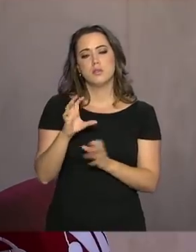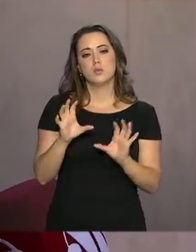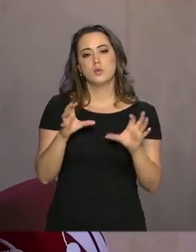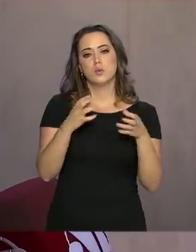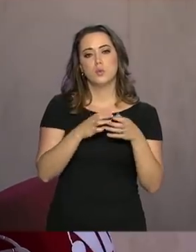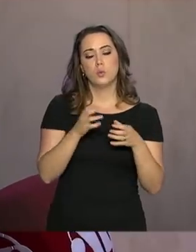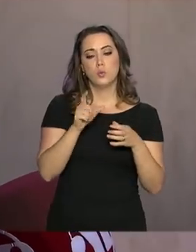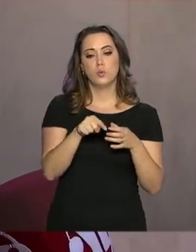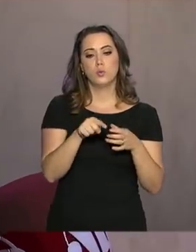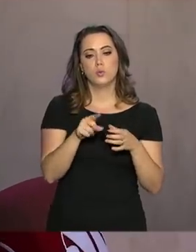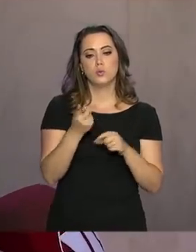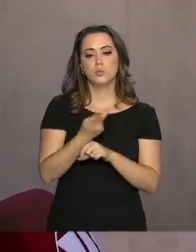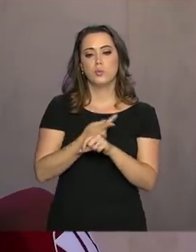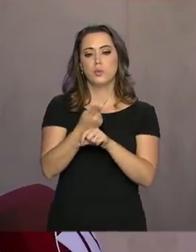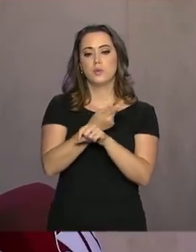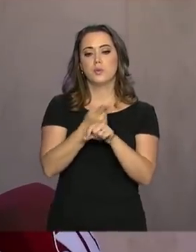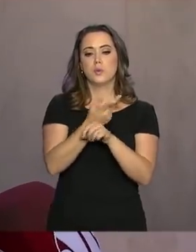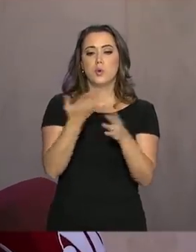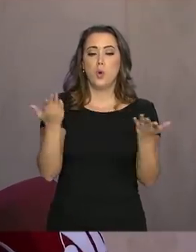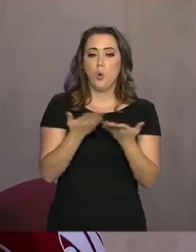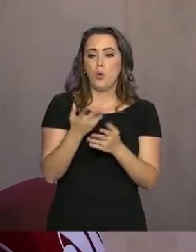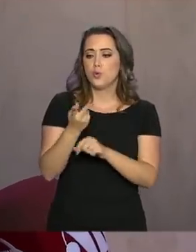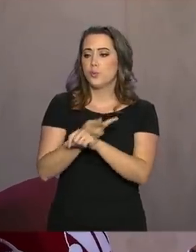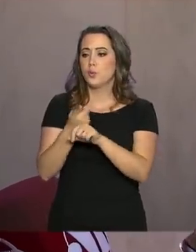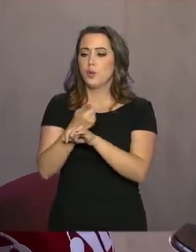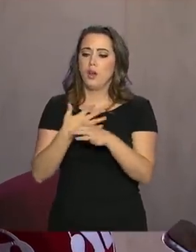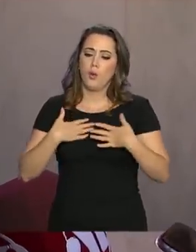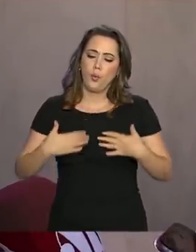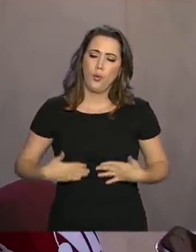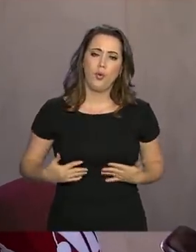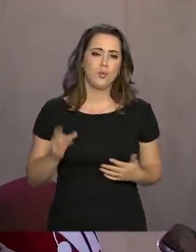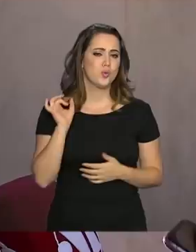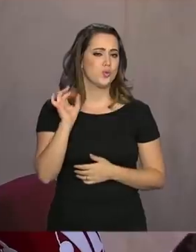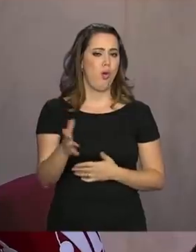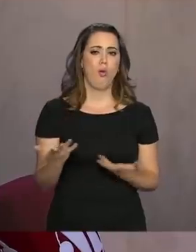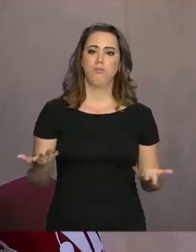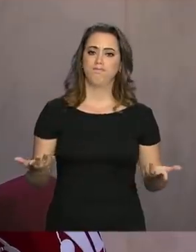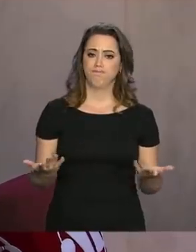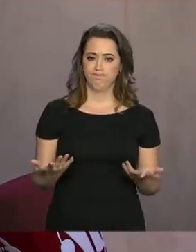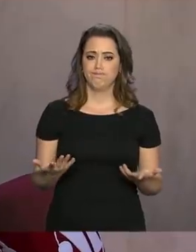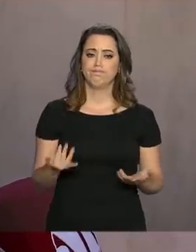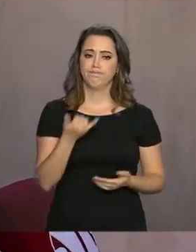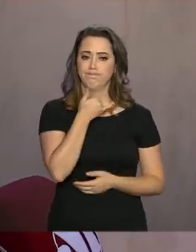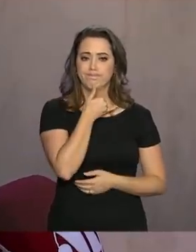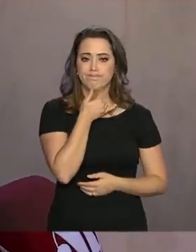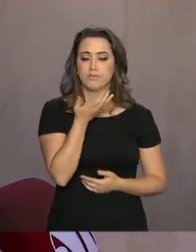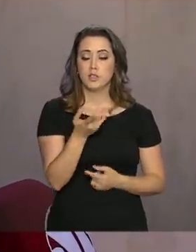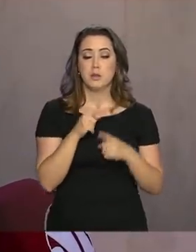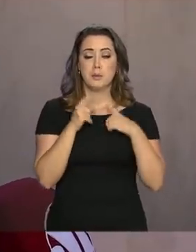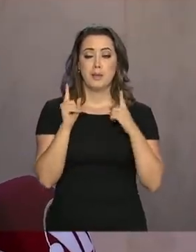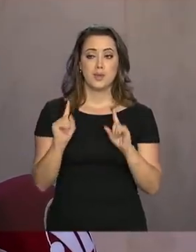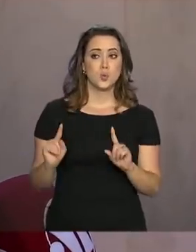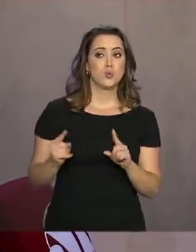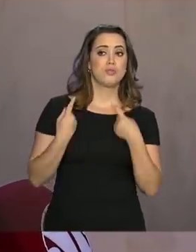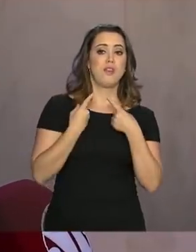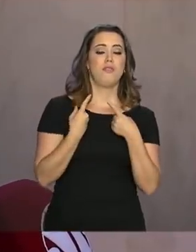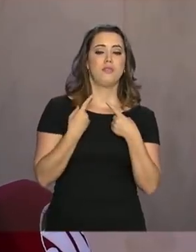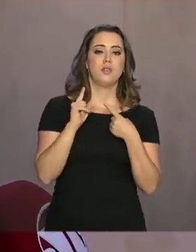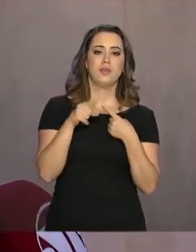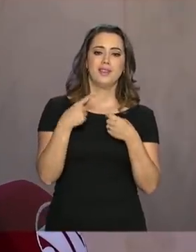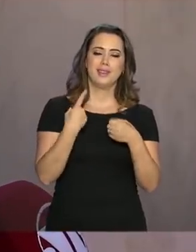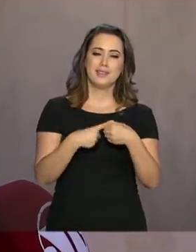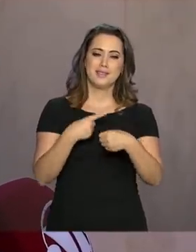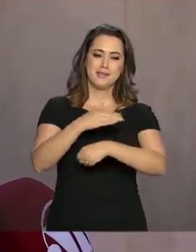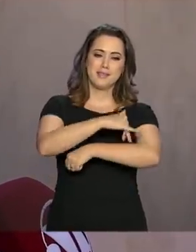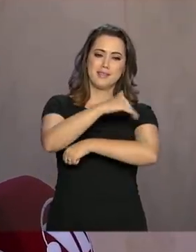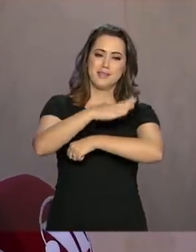busca hoje só de corpos, infelizmente, mas a gente tem um grande desafio que a cidade